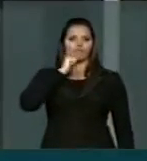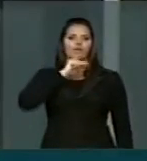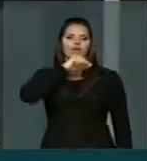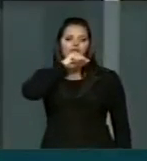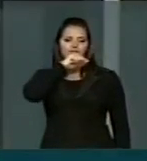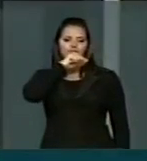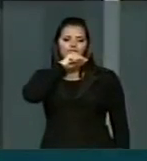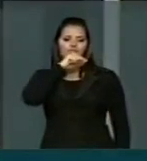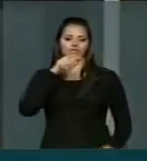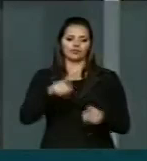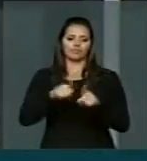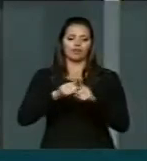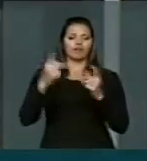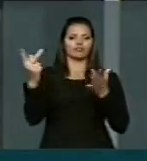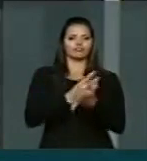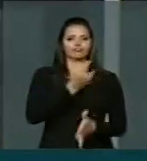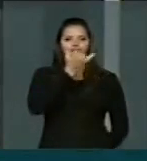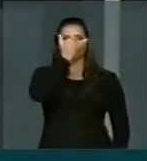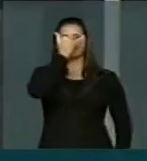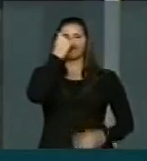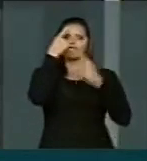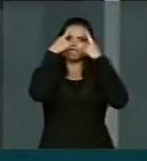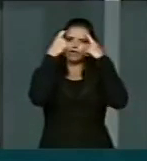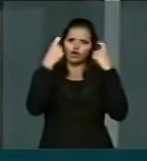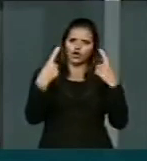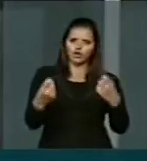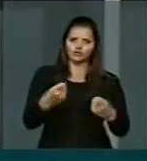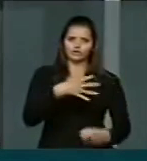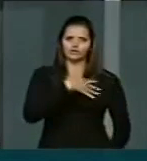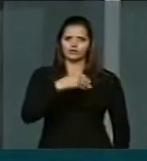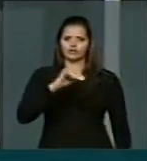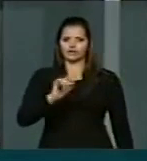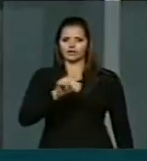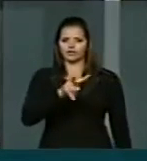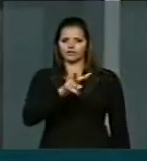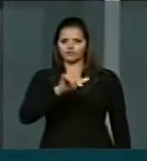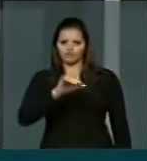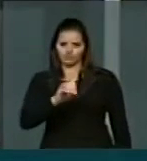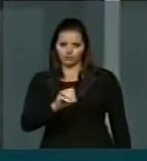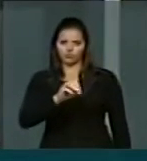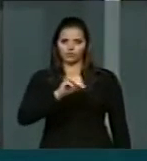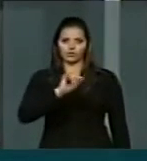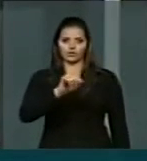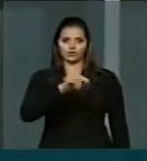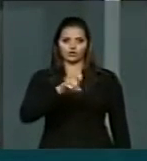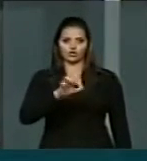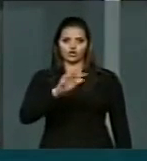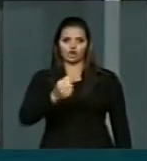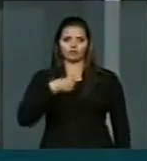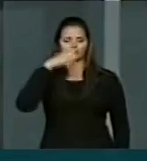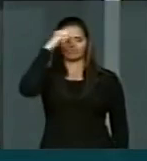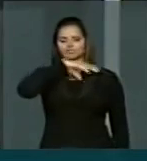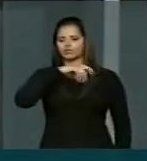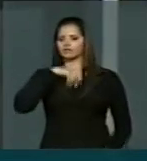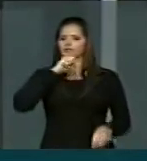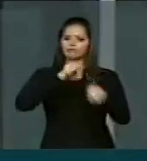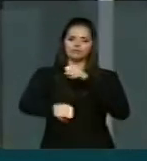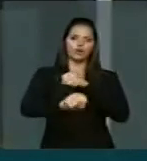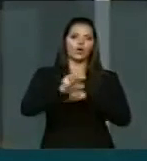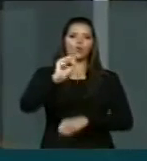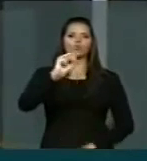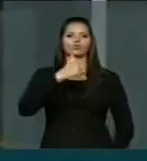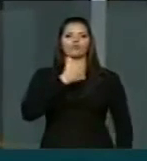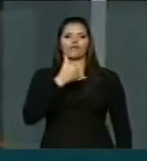da violência. Tive meu filho, Ives Zota, brutalmente assassinado aos oito anos de idade.